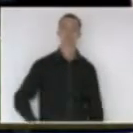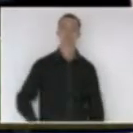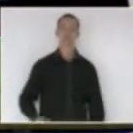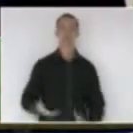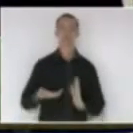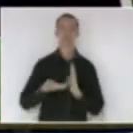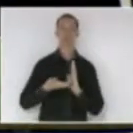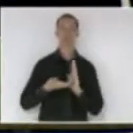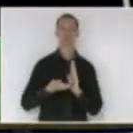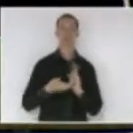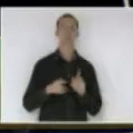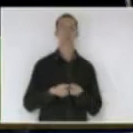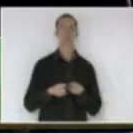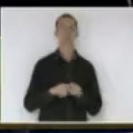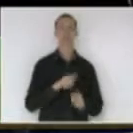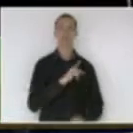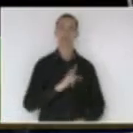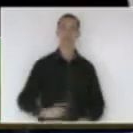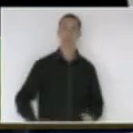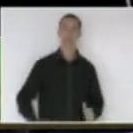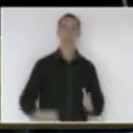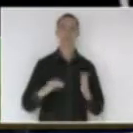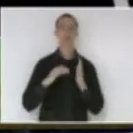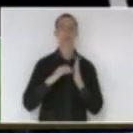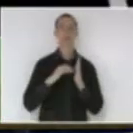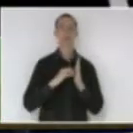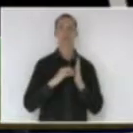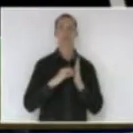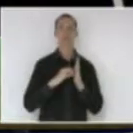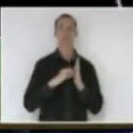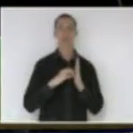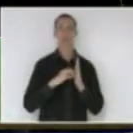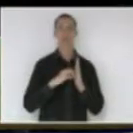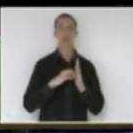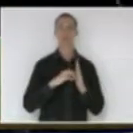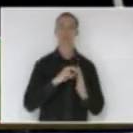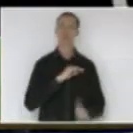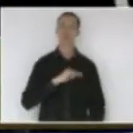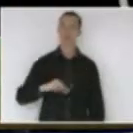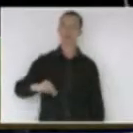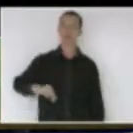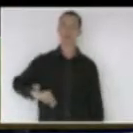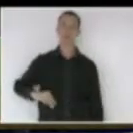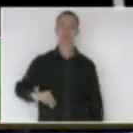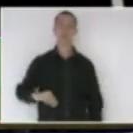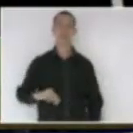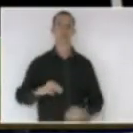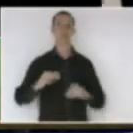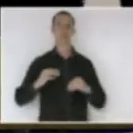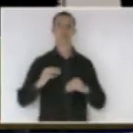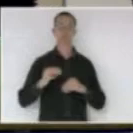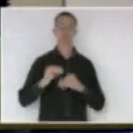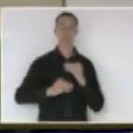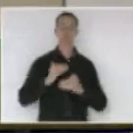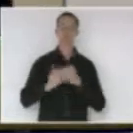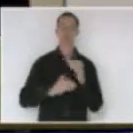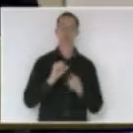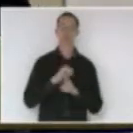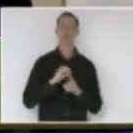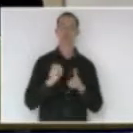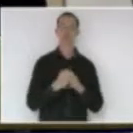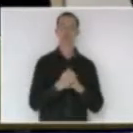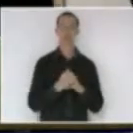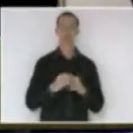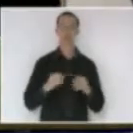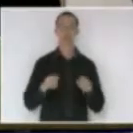da câmara dos deputados ministro do desenvolvimento social ministro do planejamento e ministro da casa civil